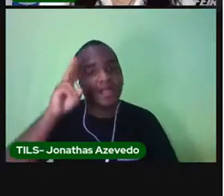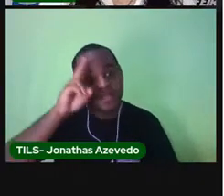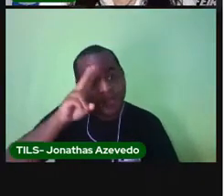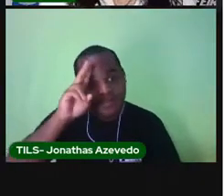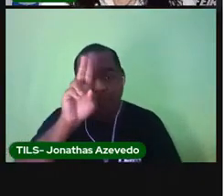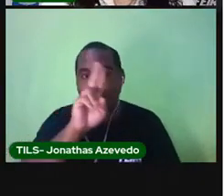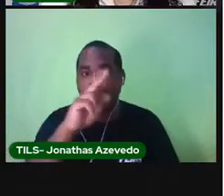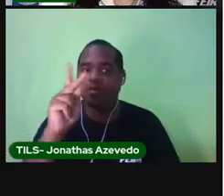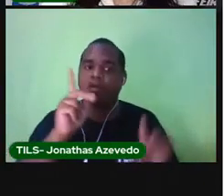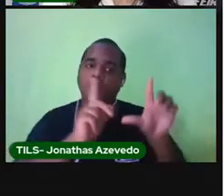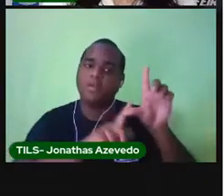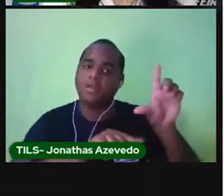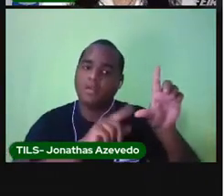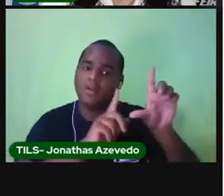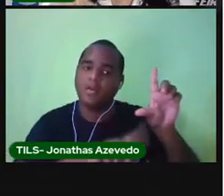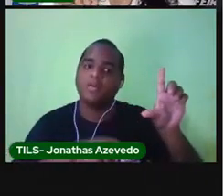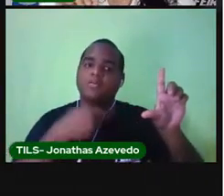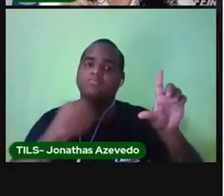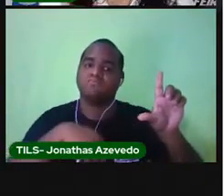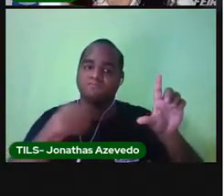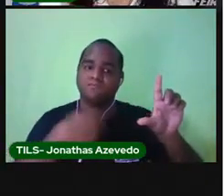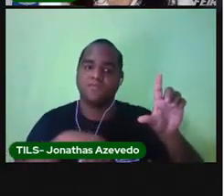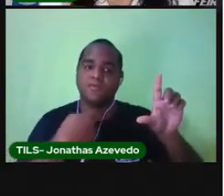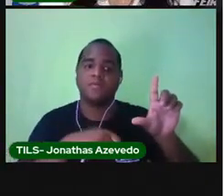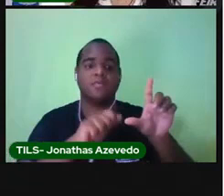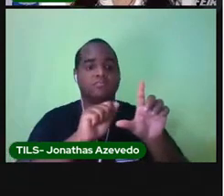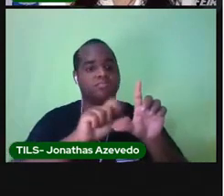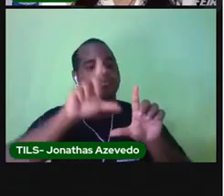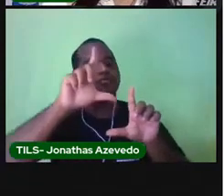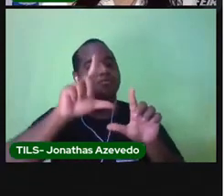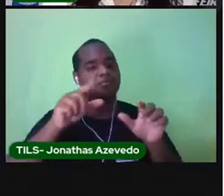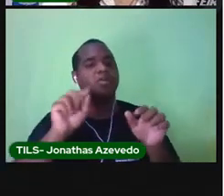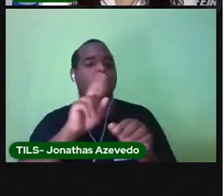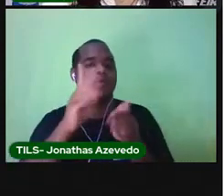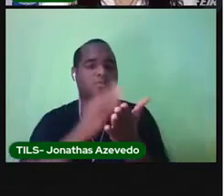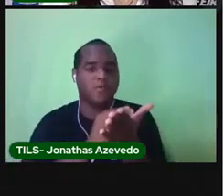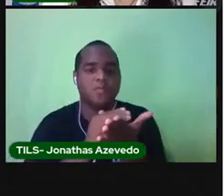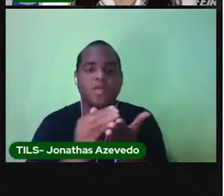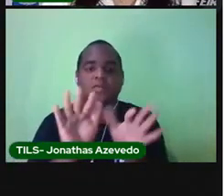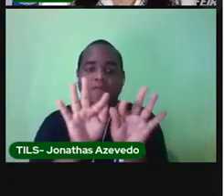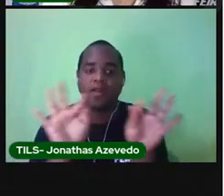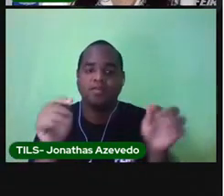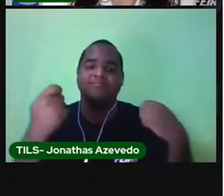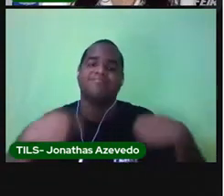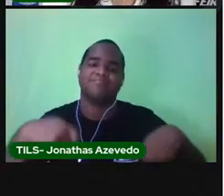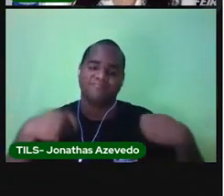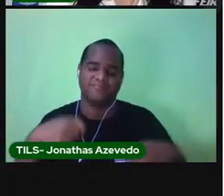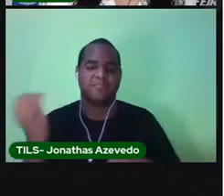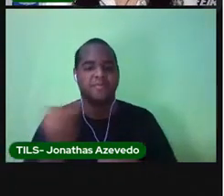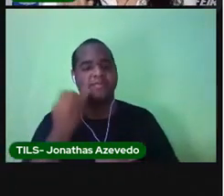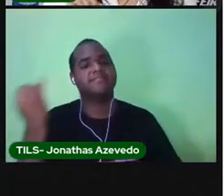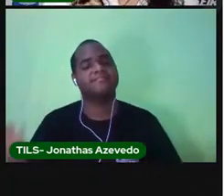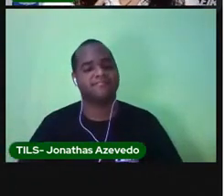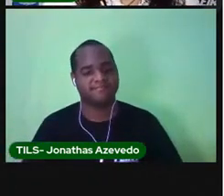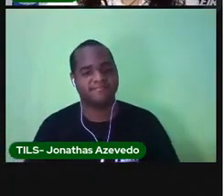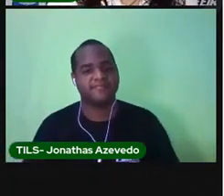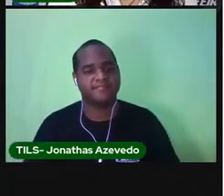próprio e nome de pessoas. O início de frase sempre são escritos com a letra maiúscula.